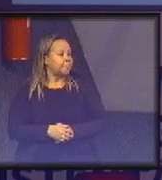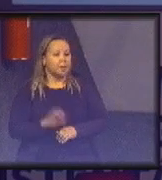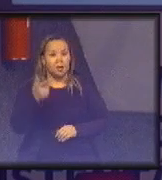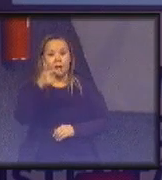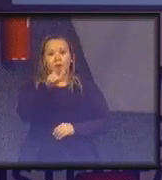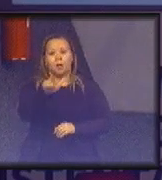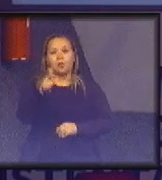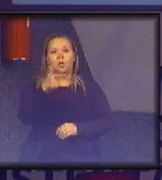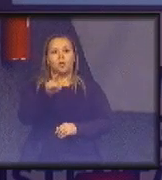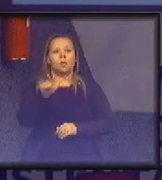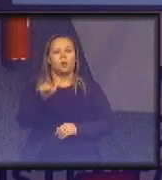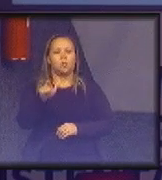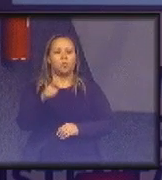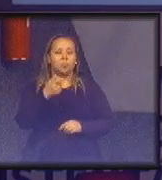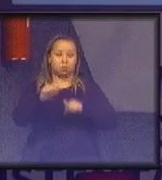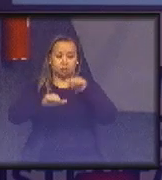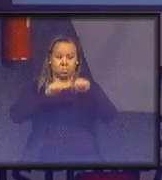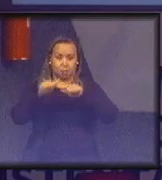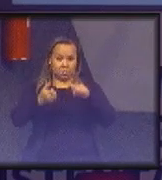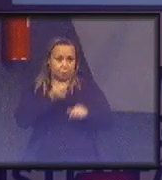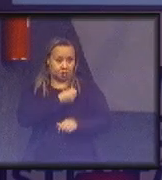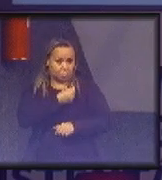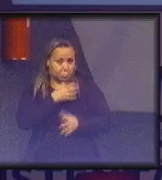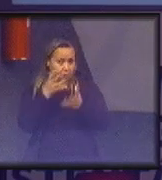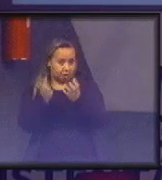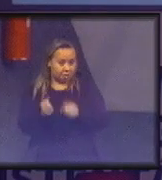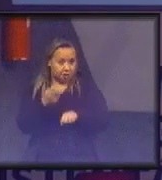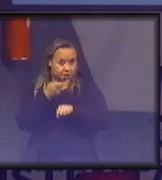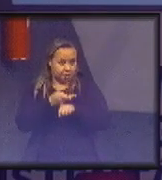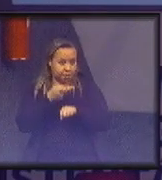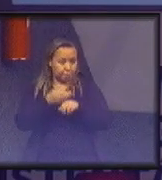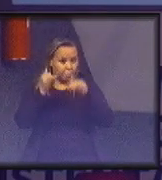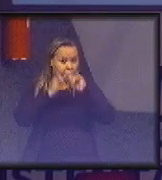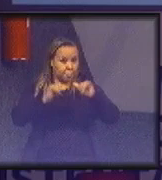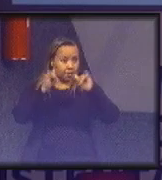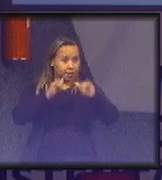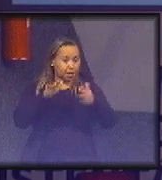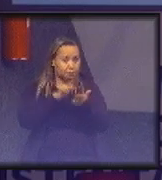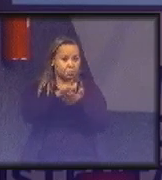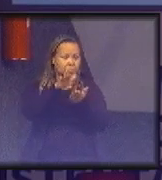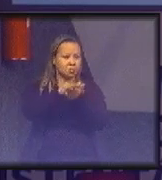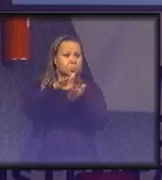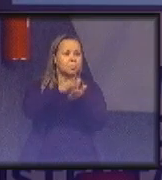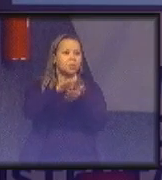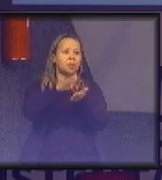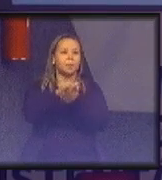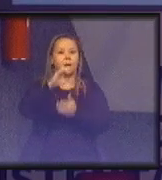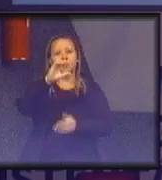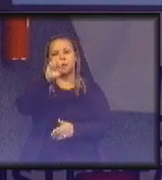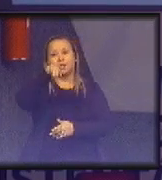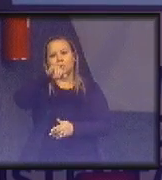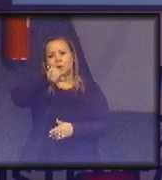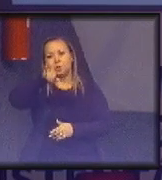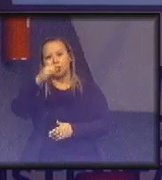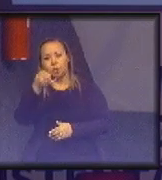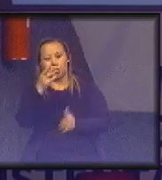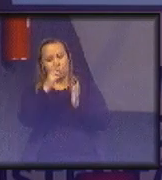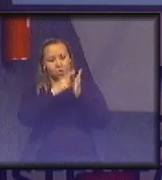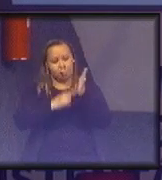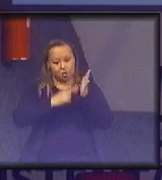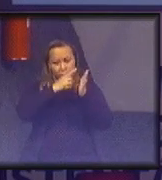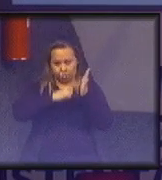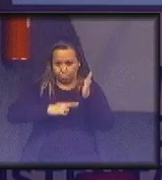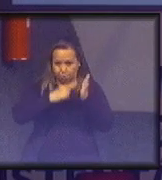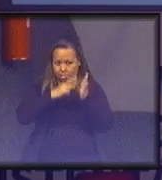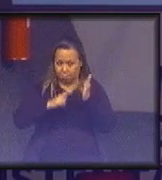Outra ação que os núcleos precisam fazer para receber o ponto no prêmio é publicar e encaminhar ao CNJ o relatório de atividades. Aquele relatório que é